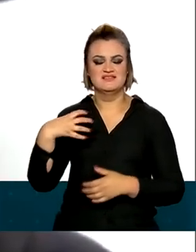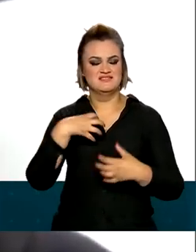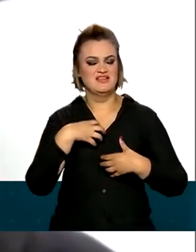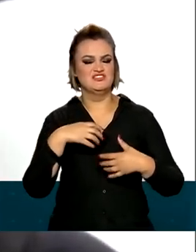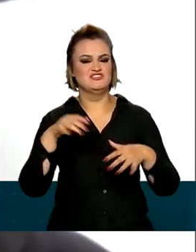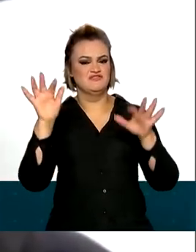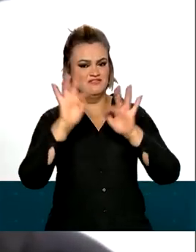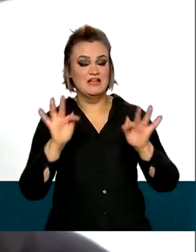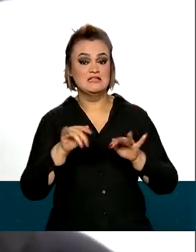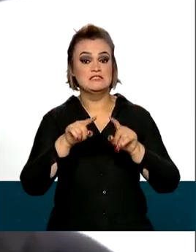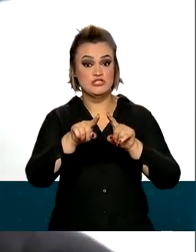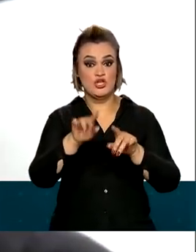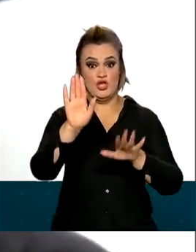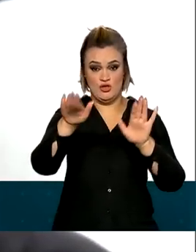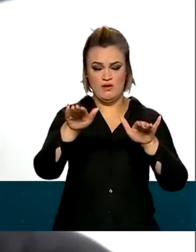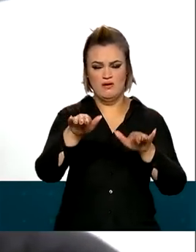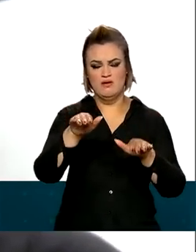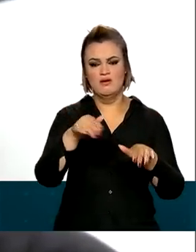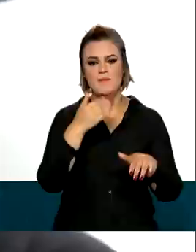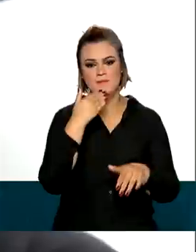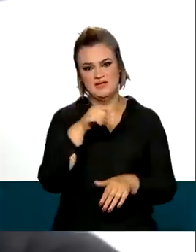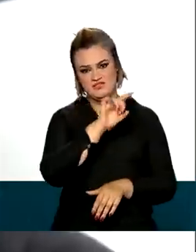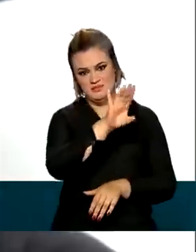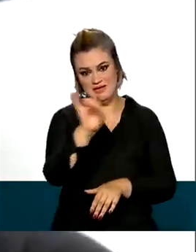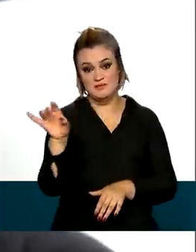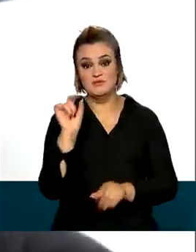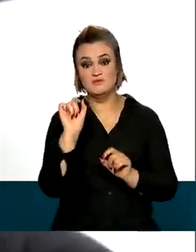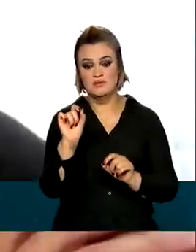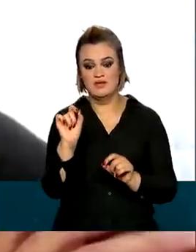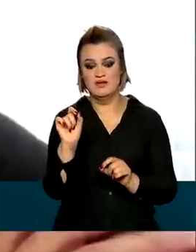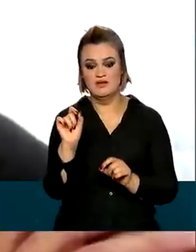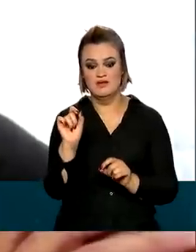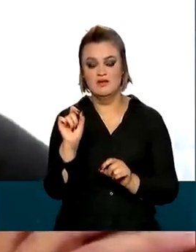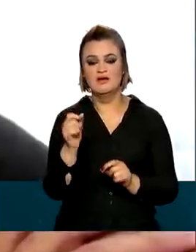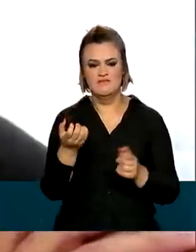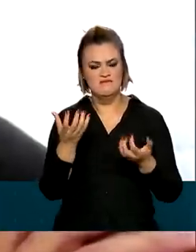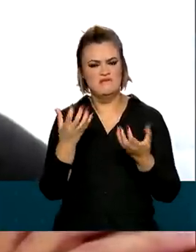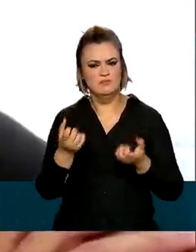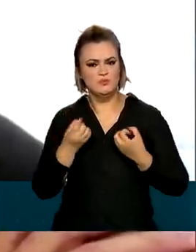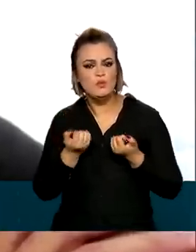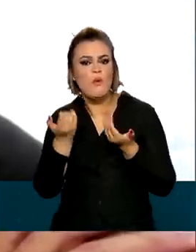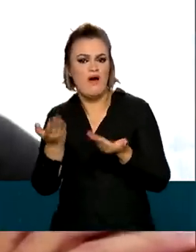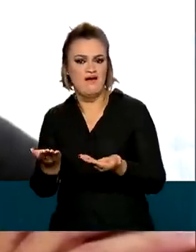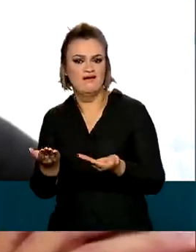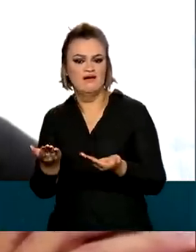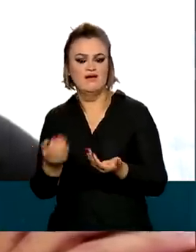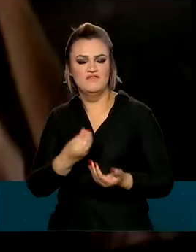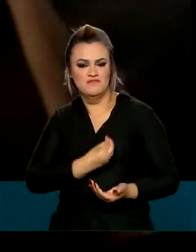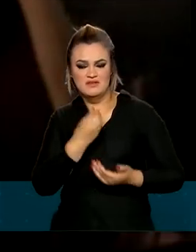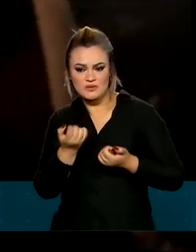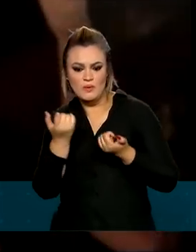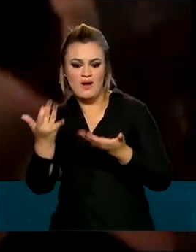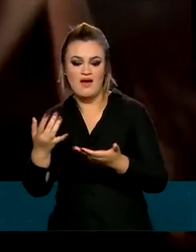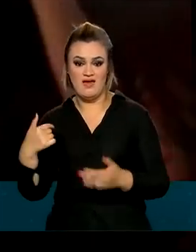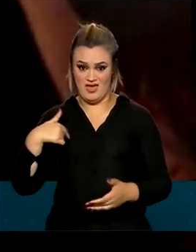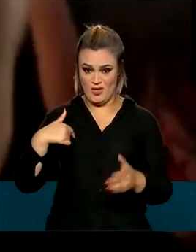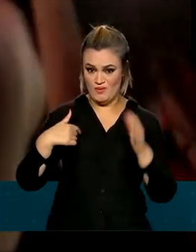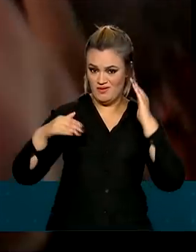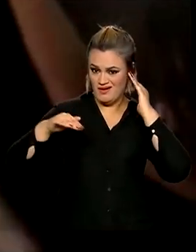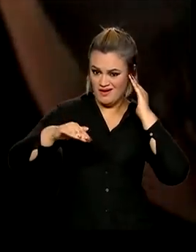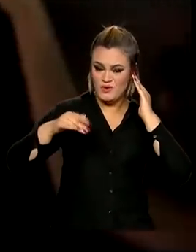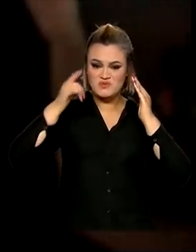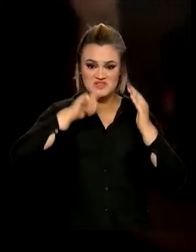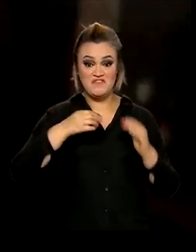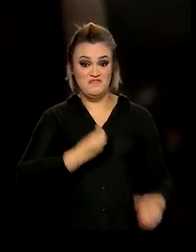um apelo ao lado amoroso de cada pessoa. Vamos doar órgãos, vamos doar vidas. Está vendo eu aqui gravando esse vídeo?